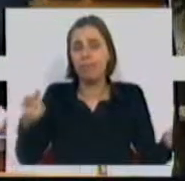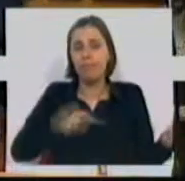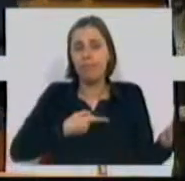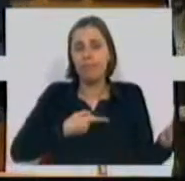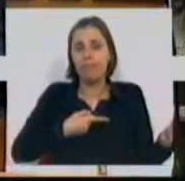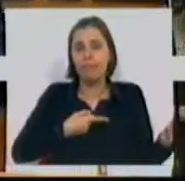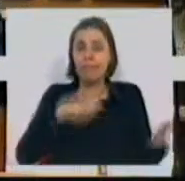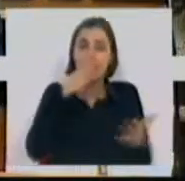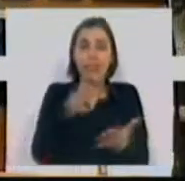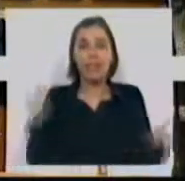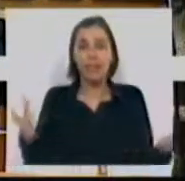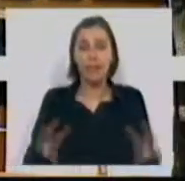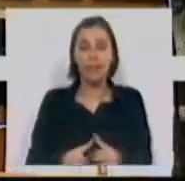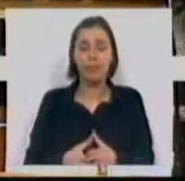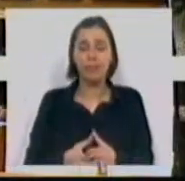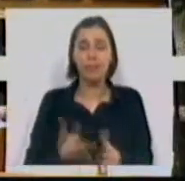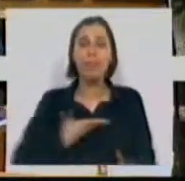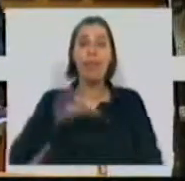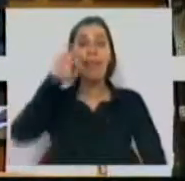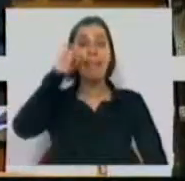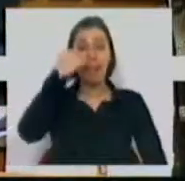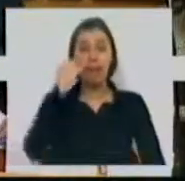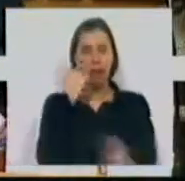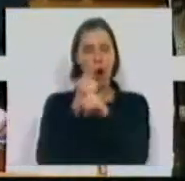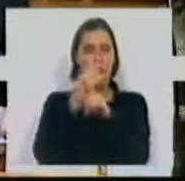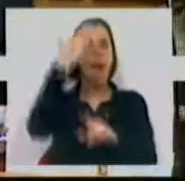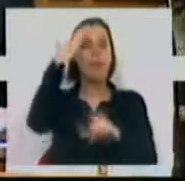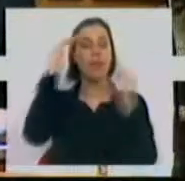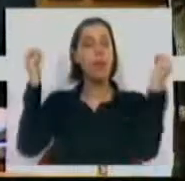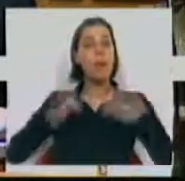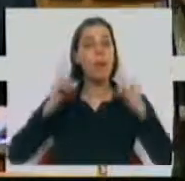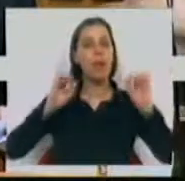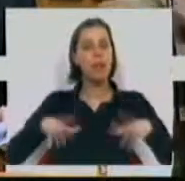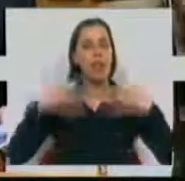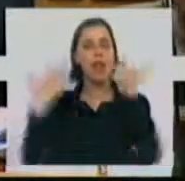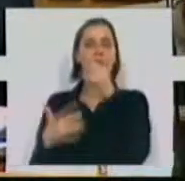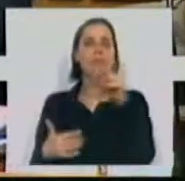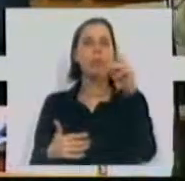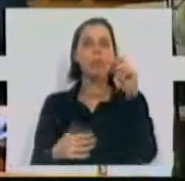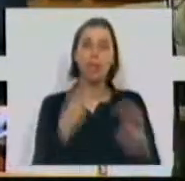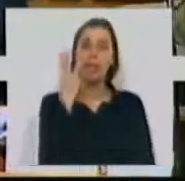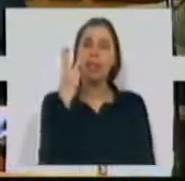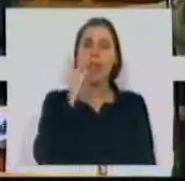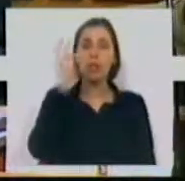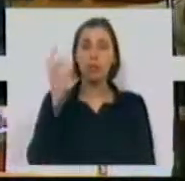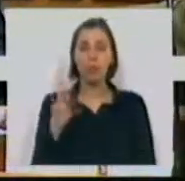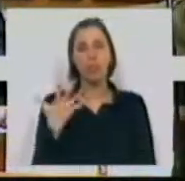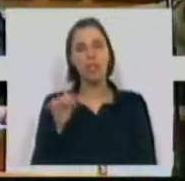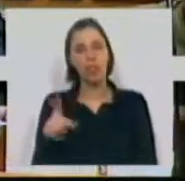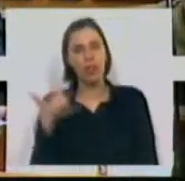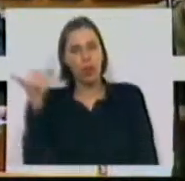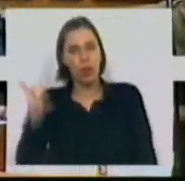referir, o déficit que estava previsto no memorado inicial para 2013 era de 3%. Foi 5